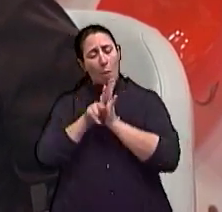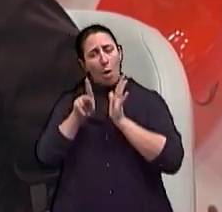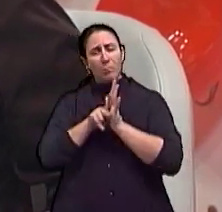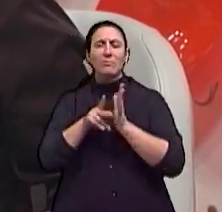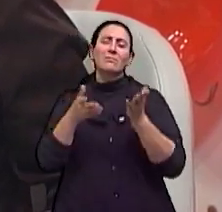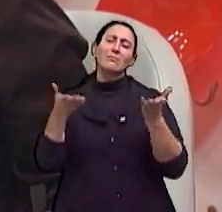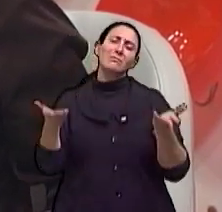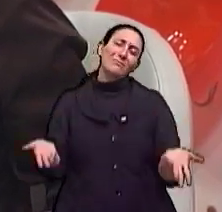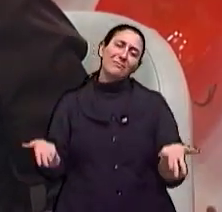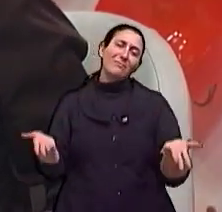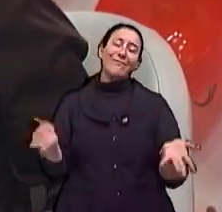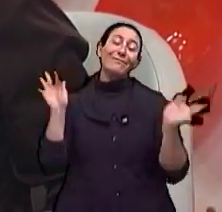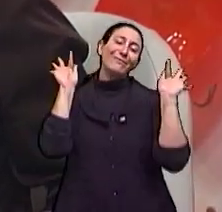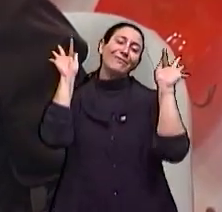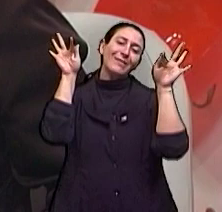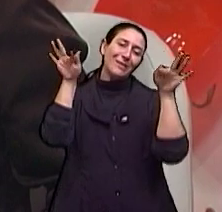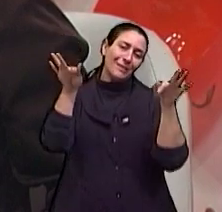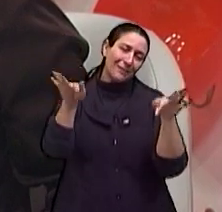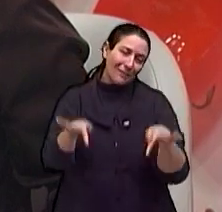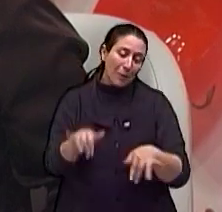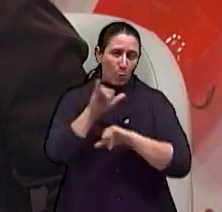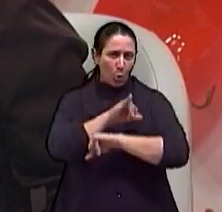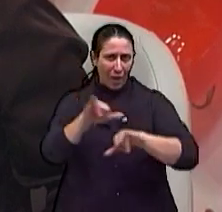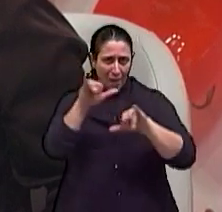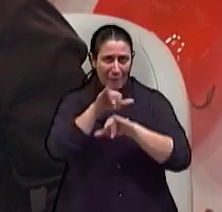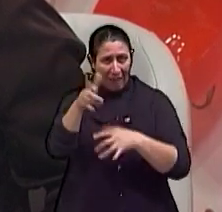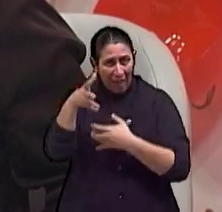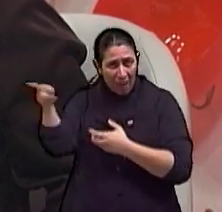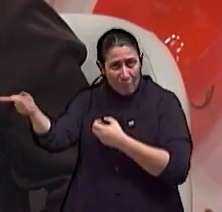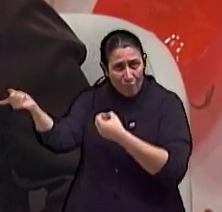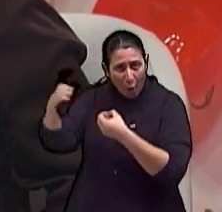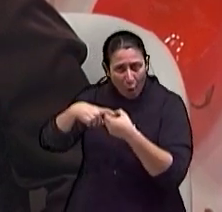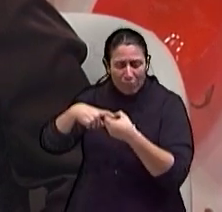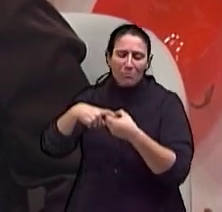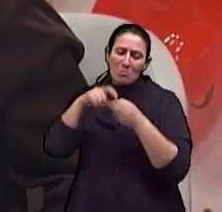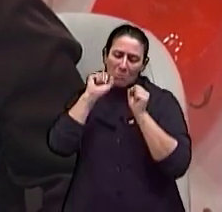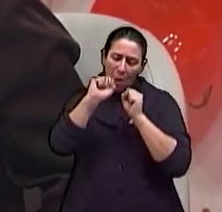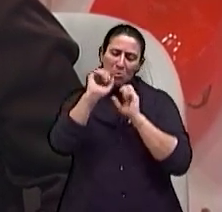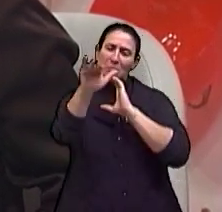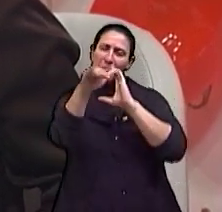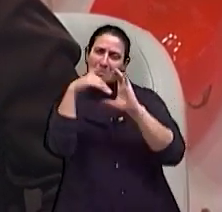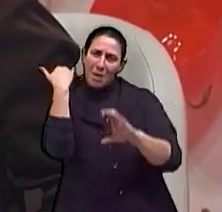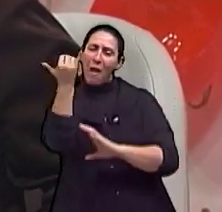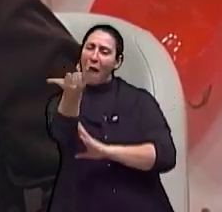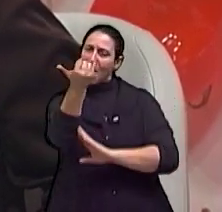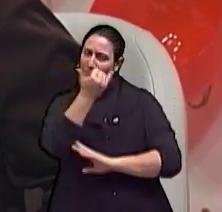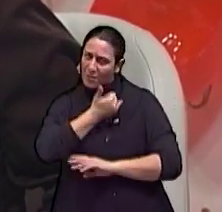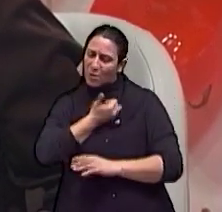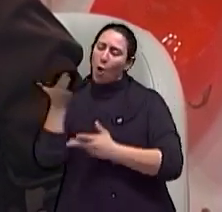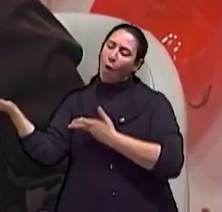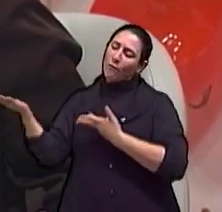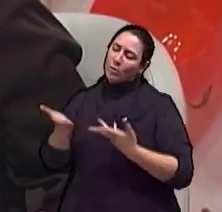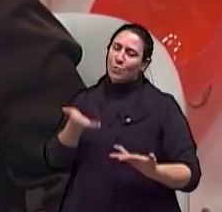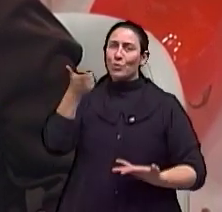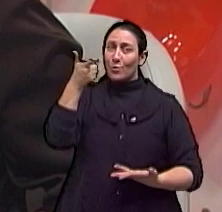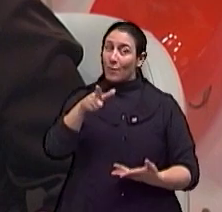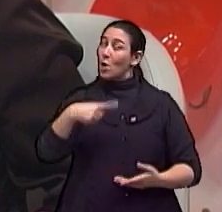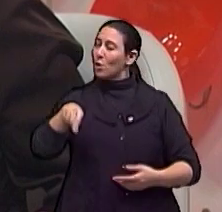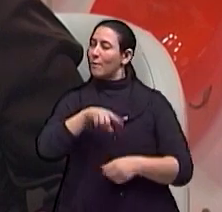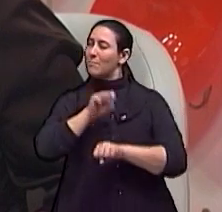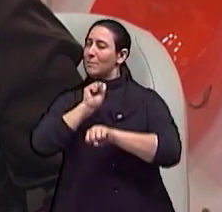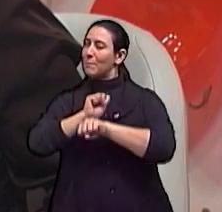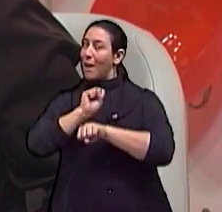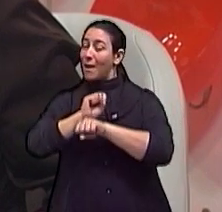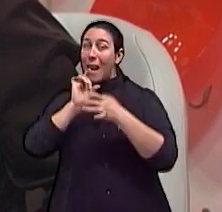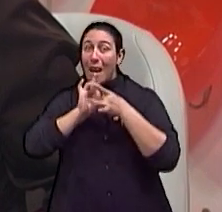E assim, infelizmente, o nosso tempo terminou. Querem que o doutor volte? É só pedir que a gente convida de novo. E a gente, claro, vai ficar atento.